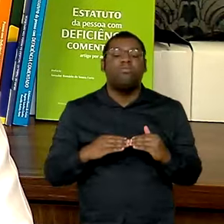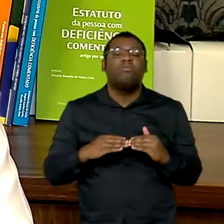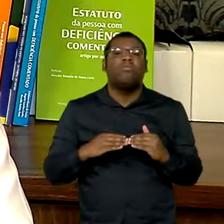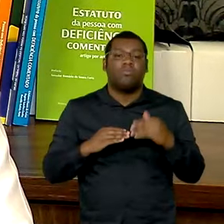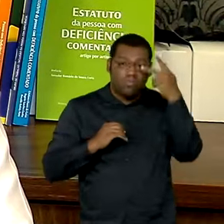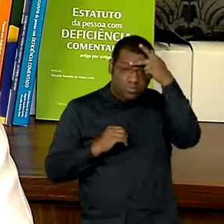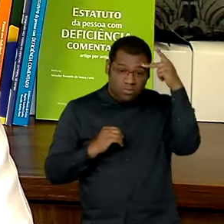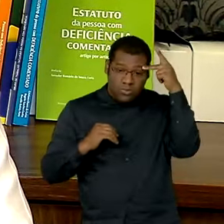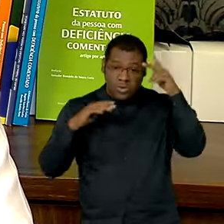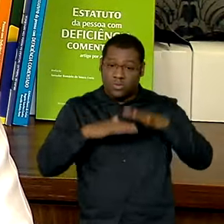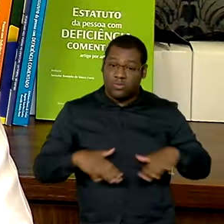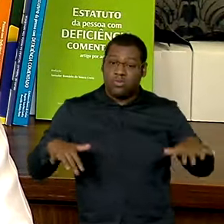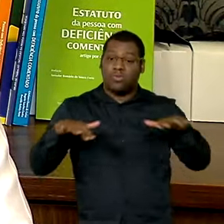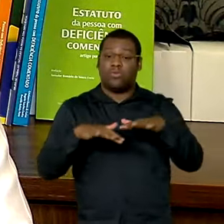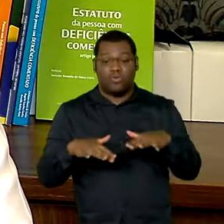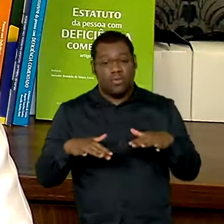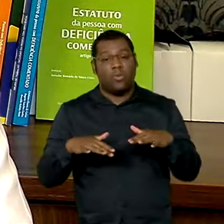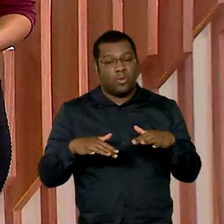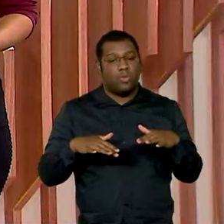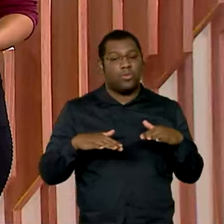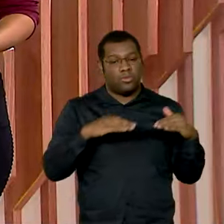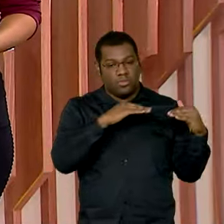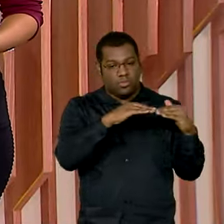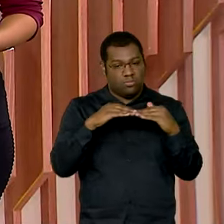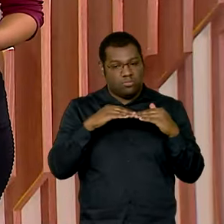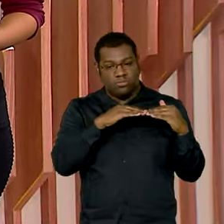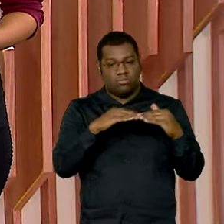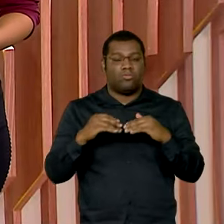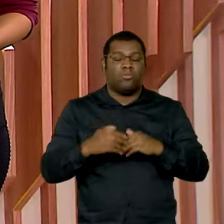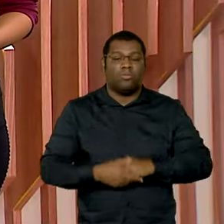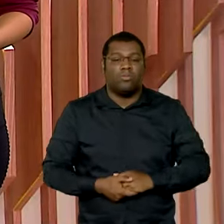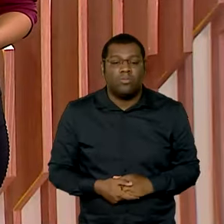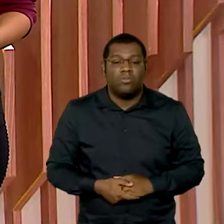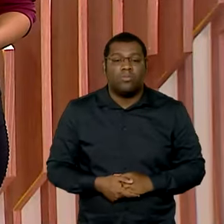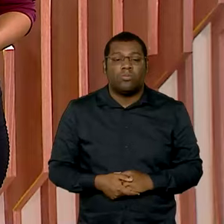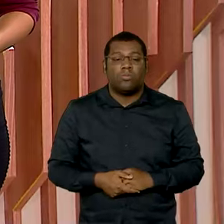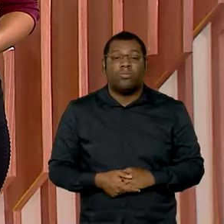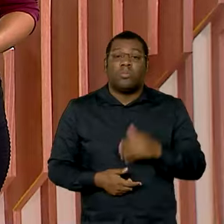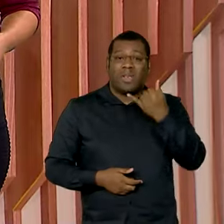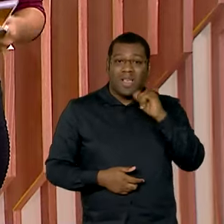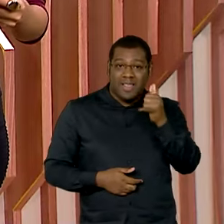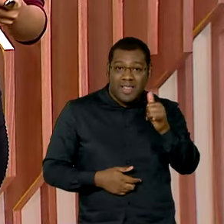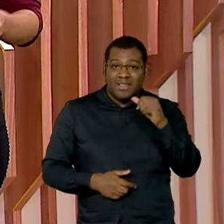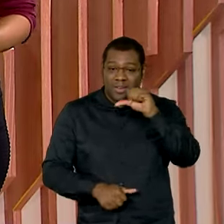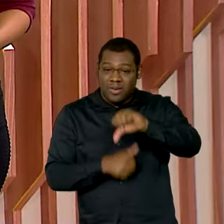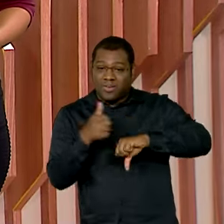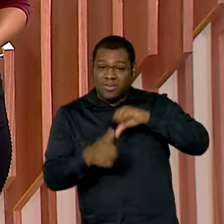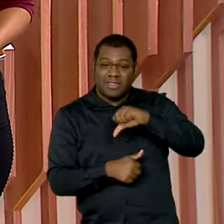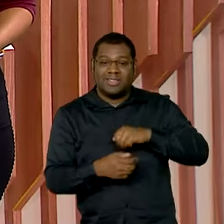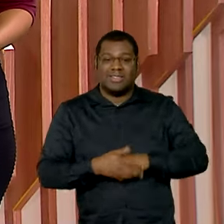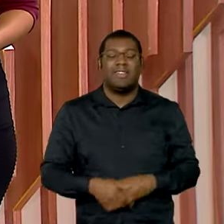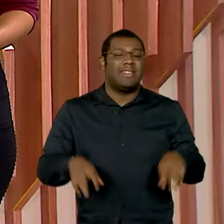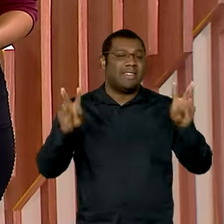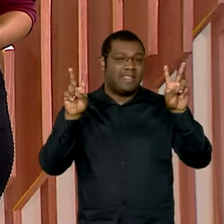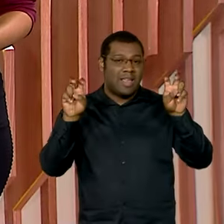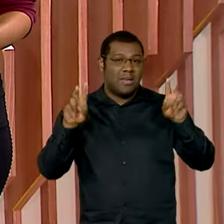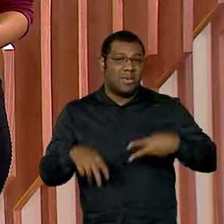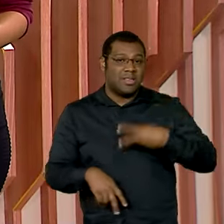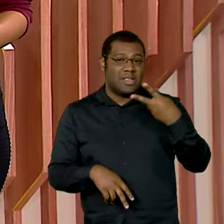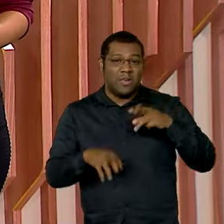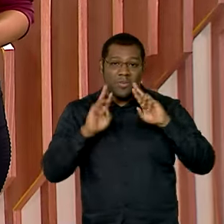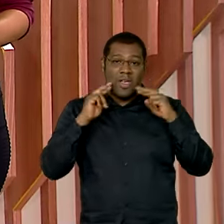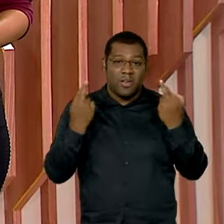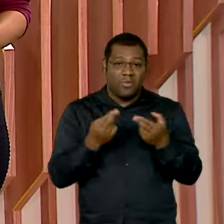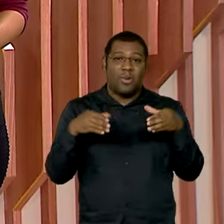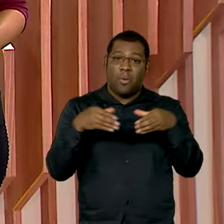deixar todo mundo concorrendo de forma justa. Transição energética foi tema da segunda reunião do grupo